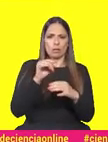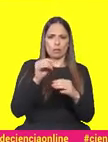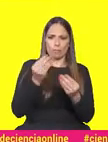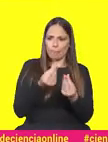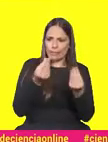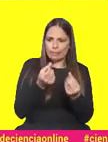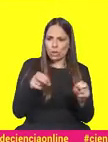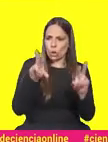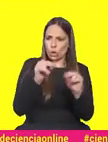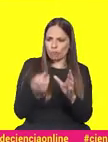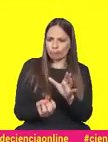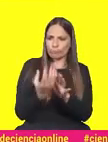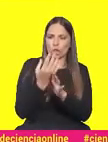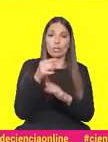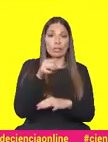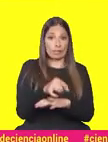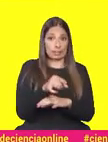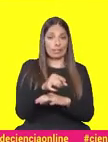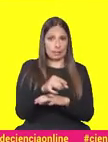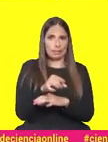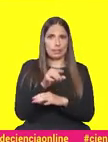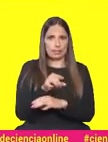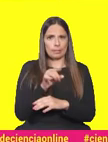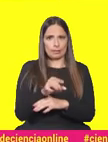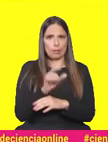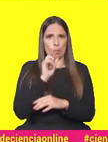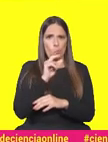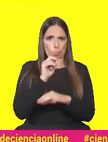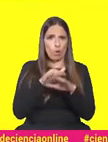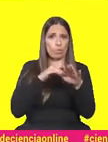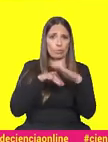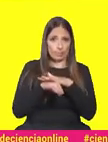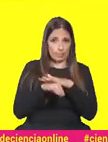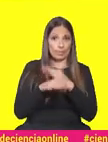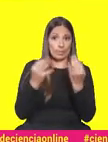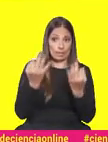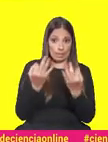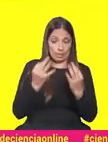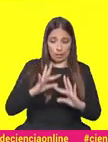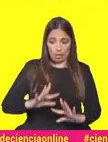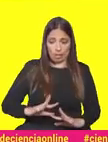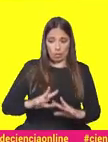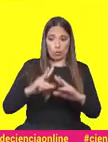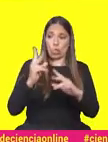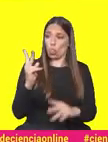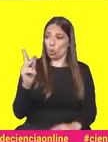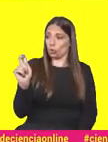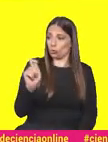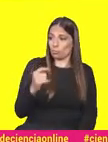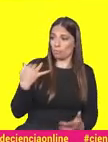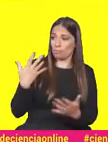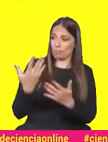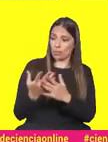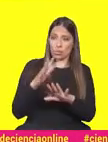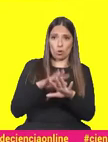equipamentos, que se verificou que elas puderam ser feitas. E houve toda esta evolução nestes dois meses. Porquê?